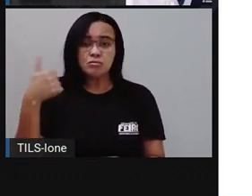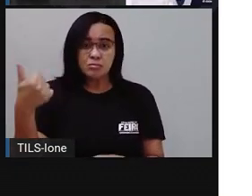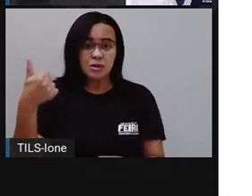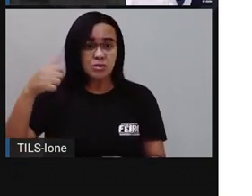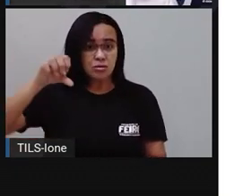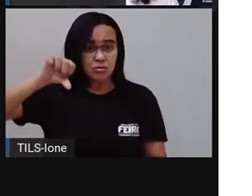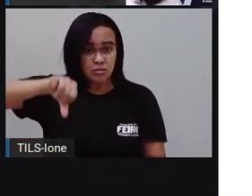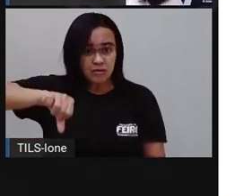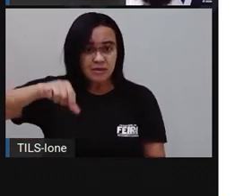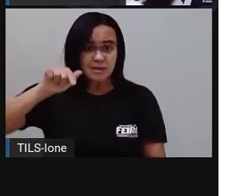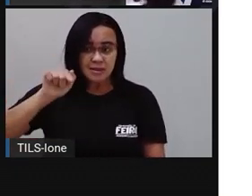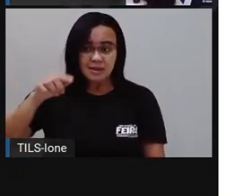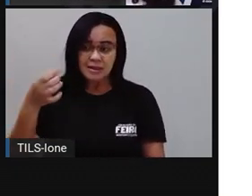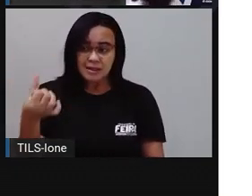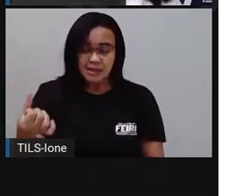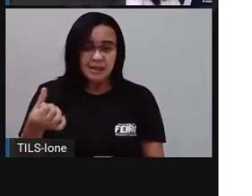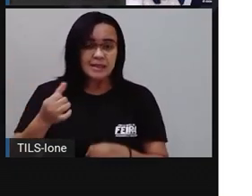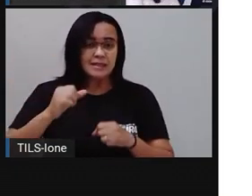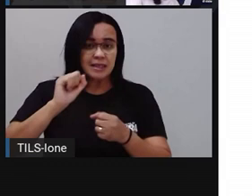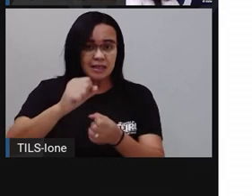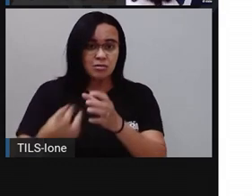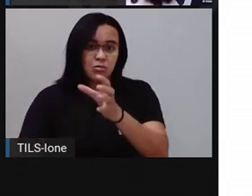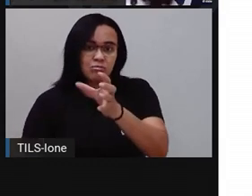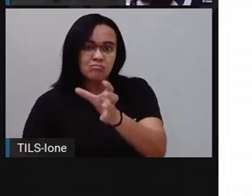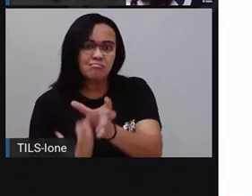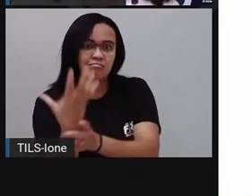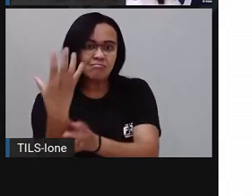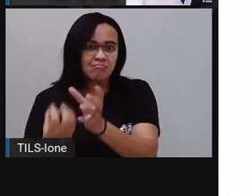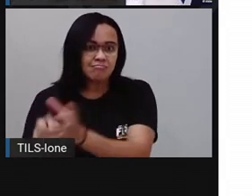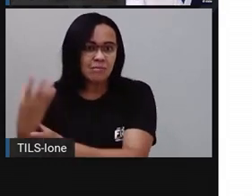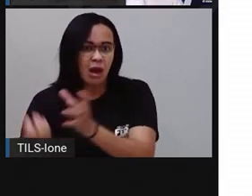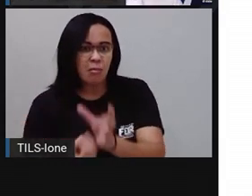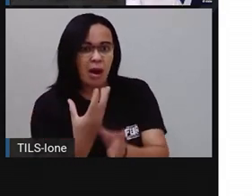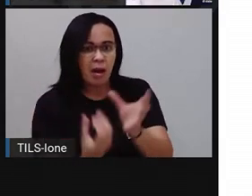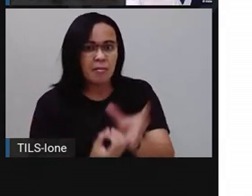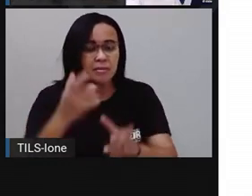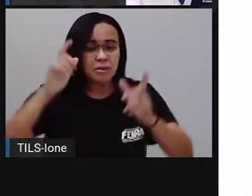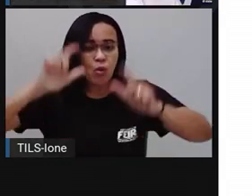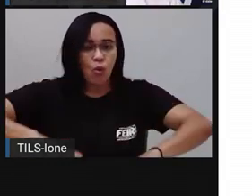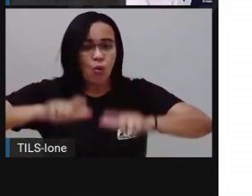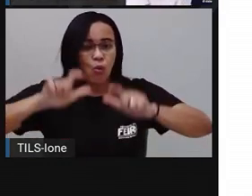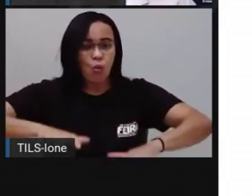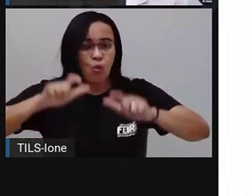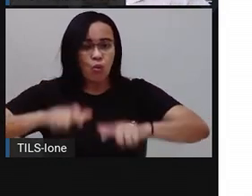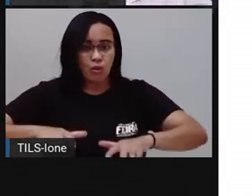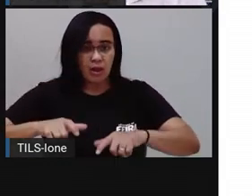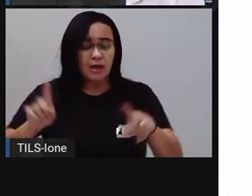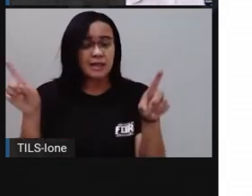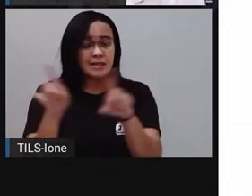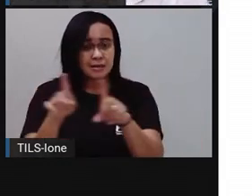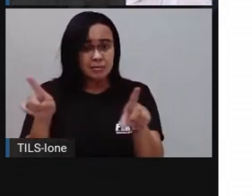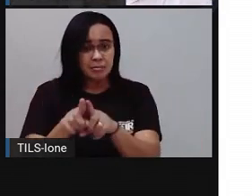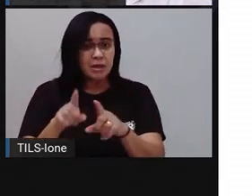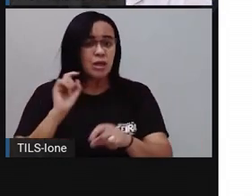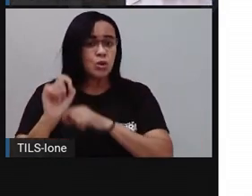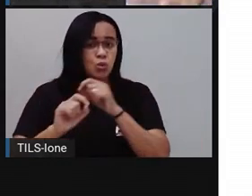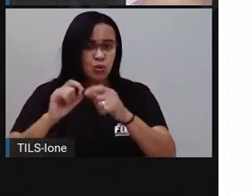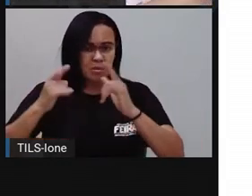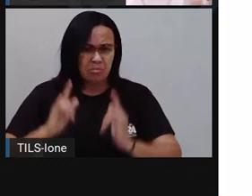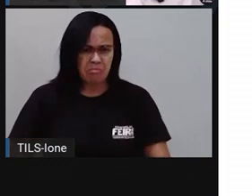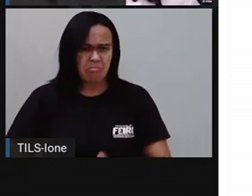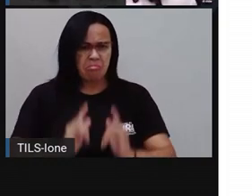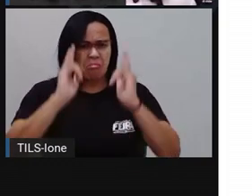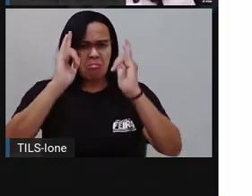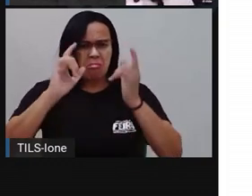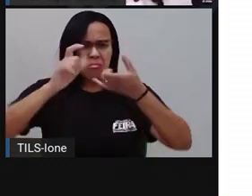é um local em que o governo, né? Da época, ele criou, né? Um prédio, como se fosse um prédio bem grande, é